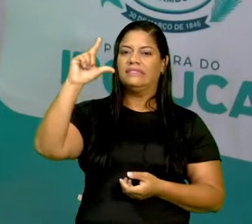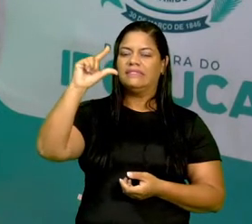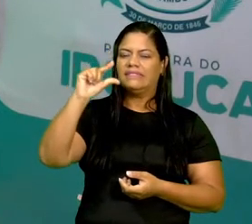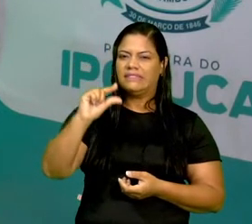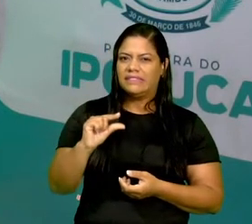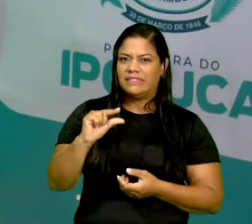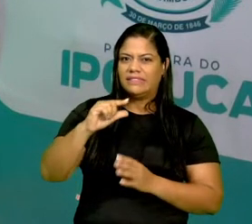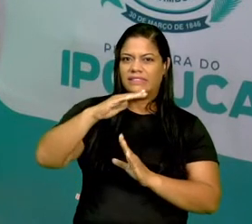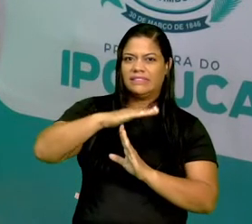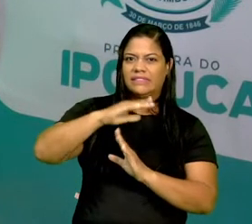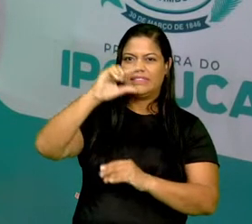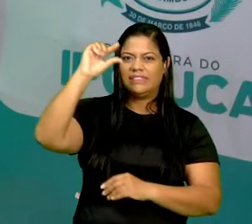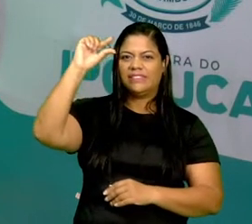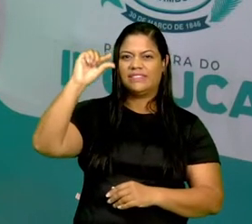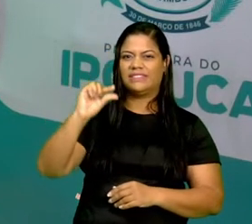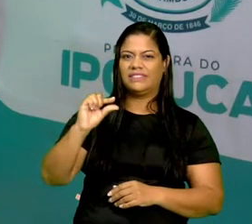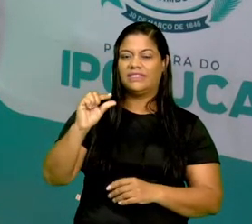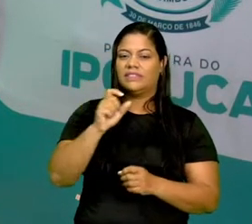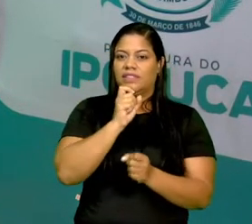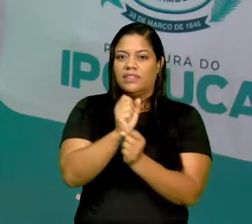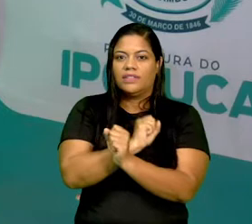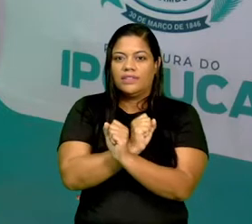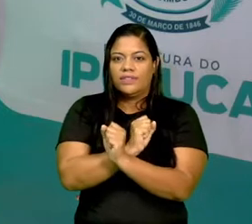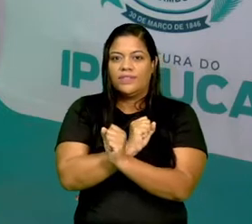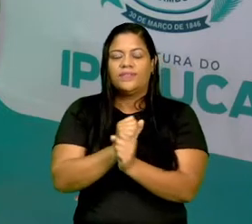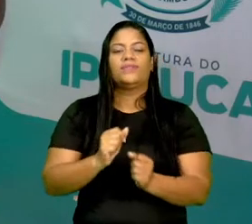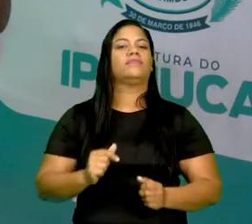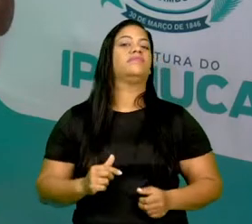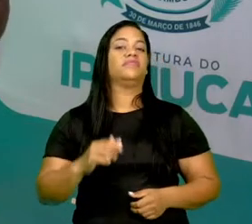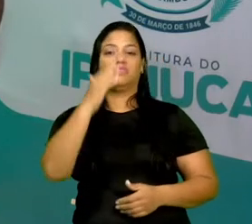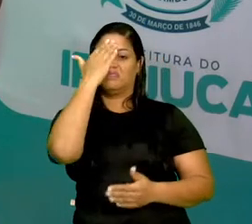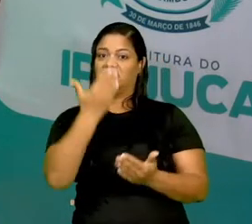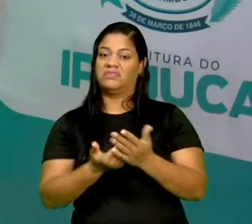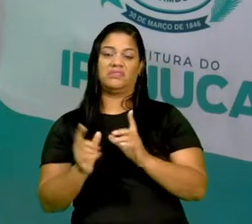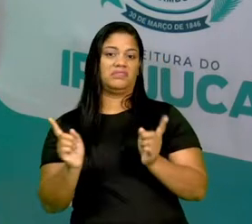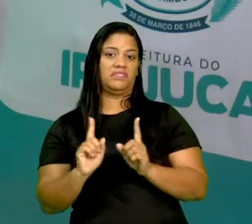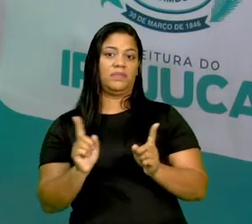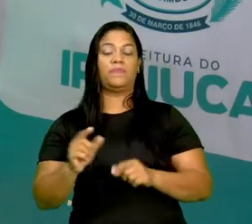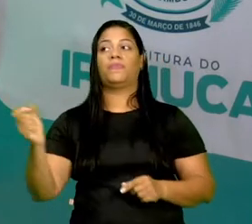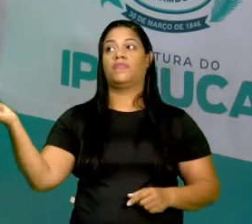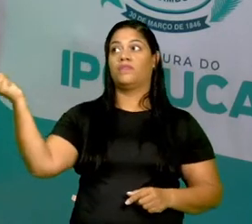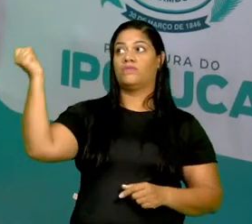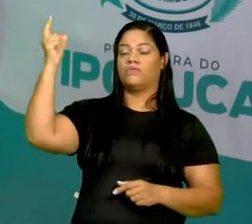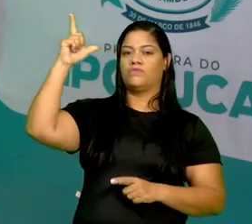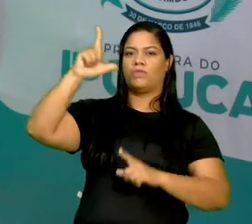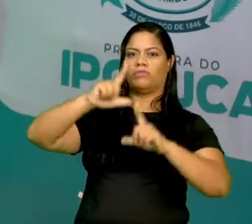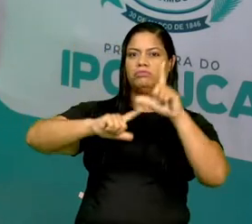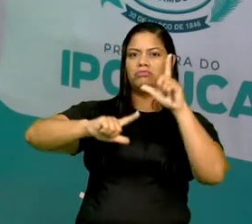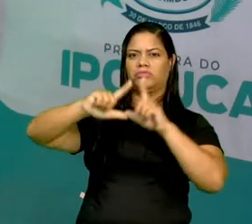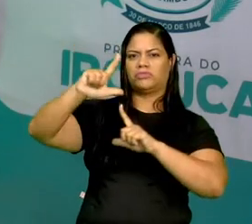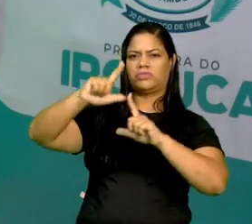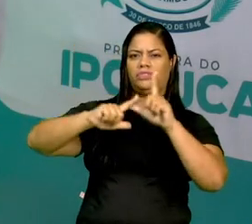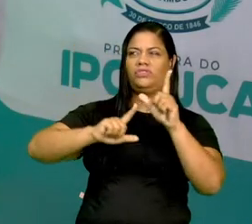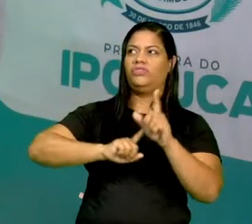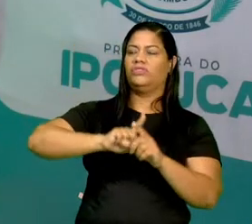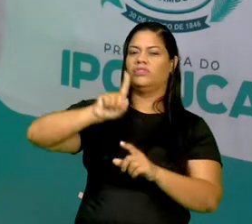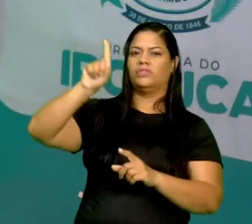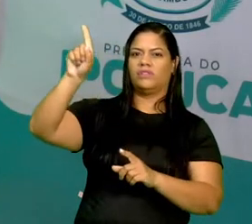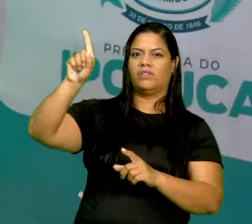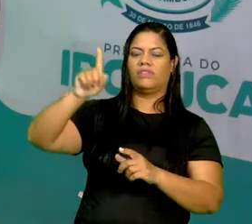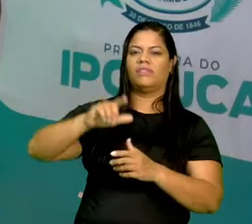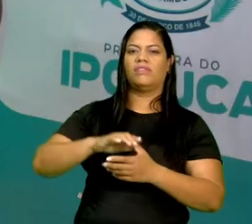temperaturas? Acredito que não, tá? Então, o sol é uma das estrelas centrais, que está lá no